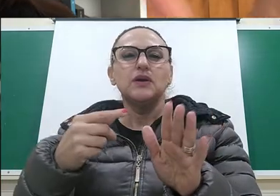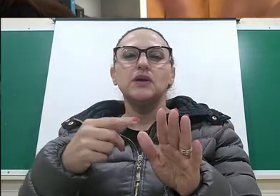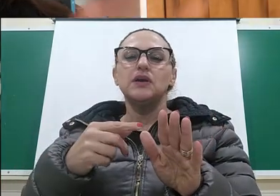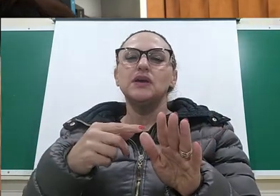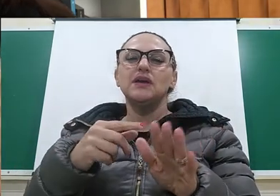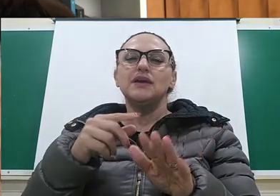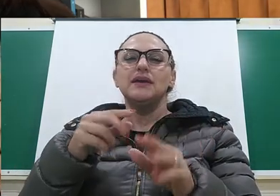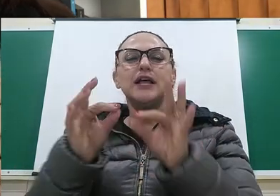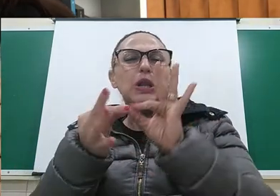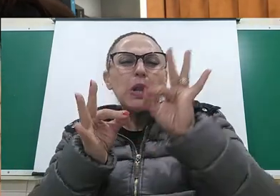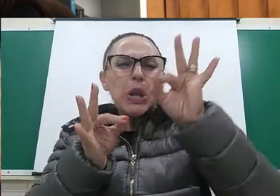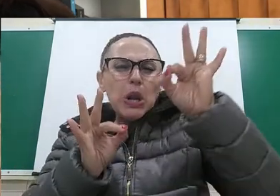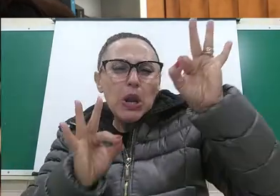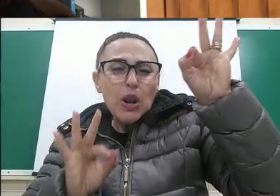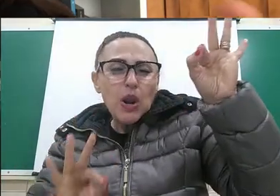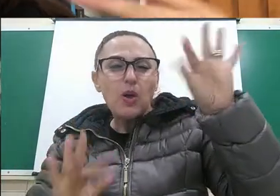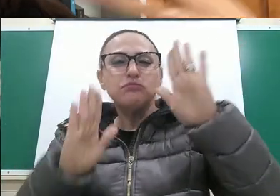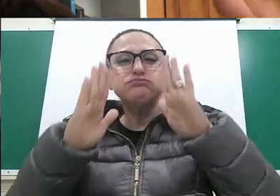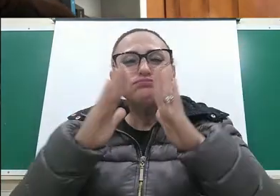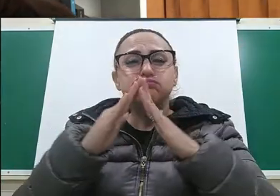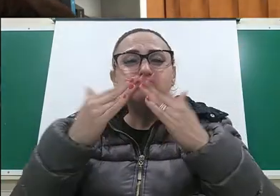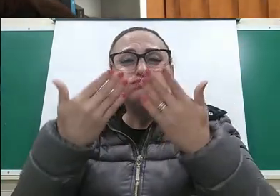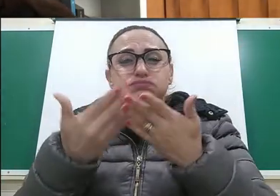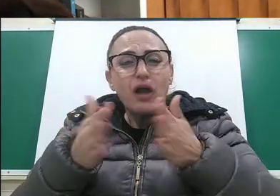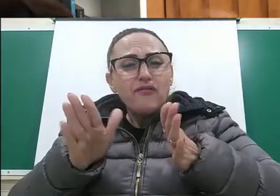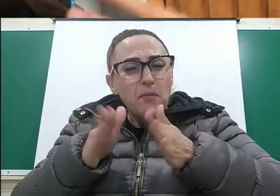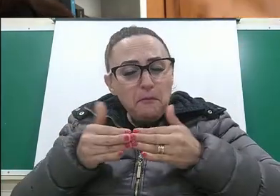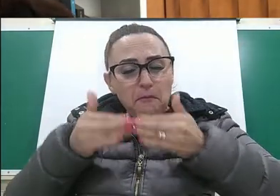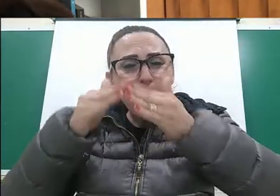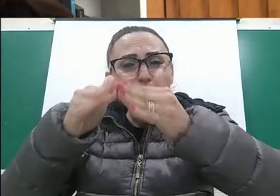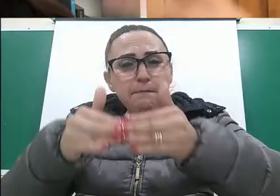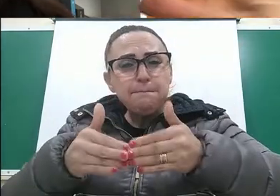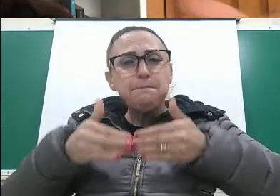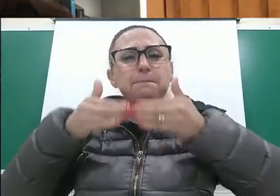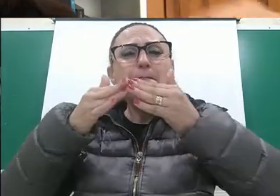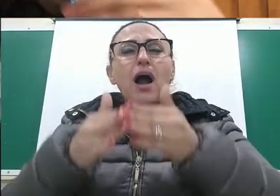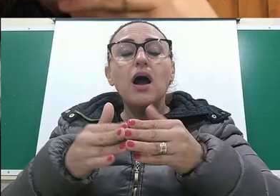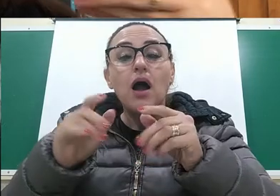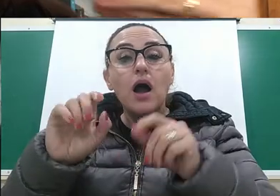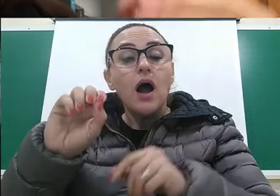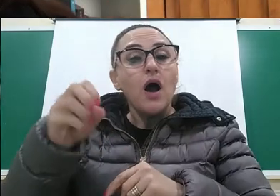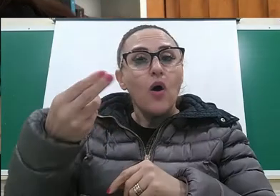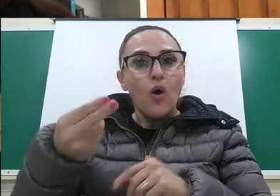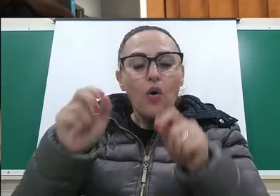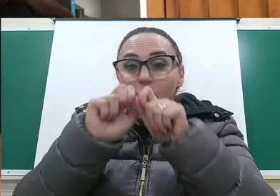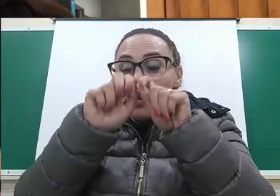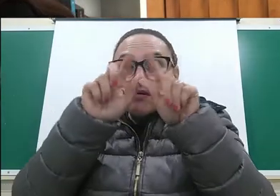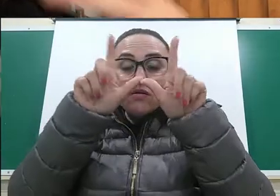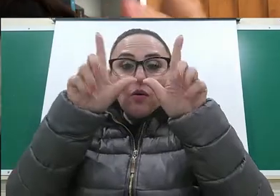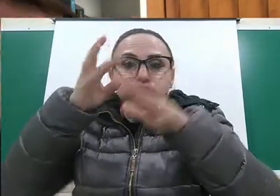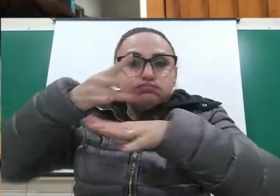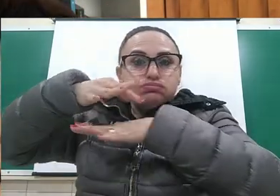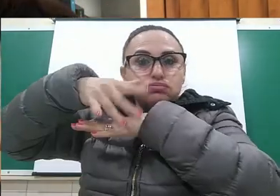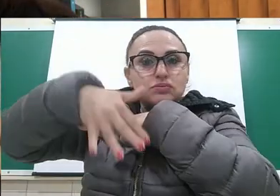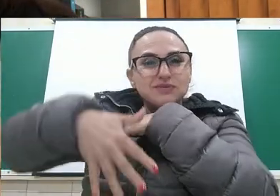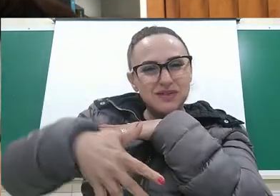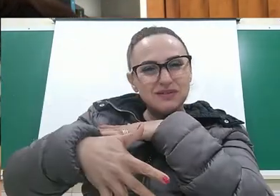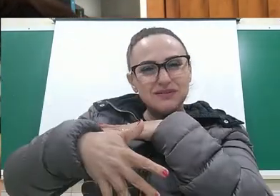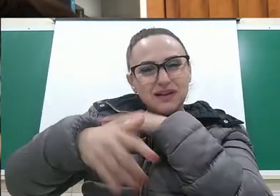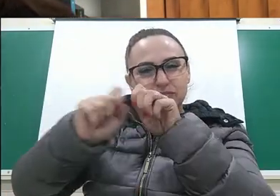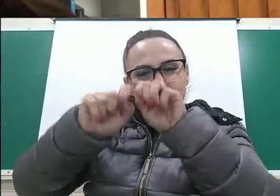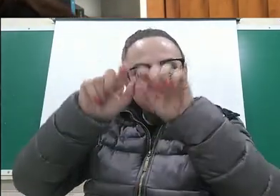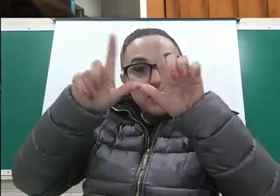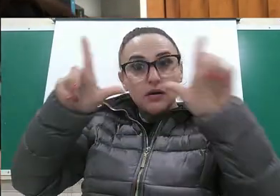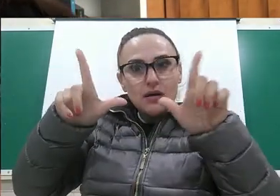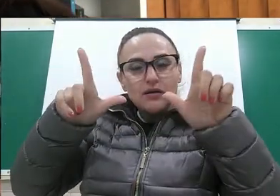em barcos para chegar à escola, ou que precisam acordar de madrugada para pegar ônibus para chegar à escola, tanto no